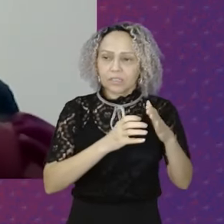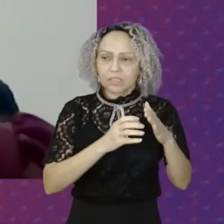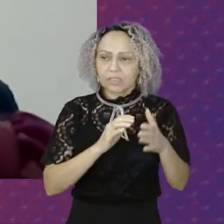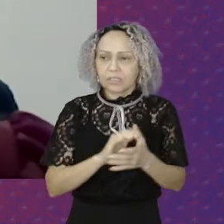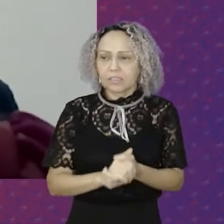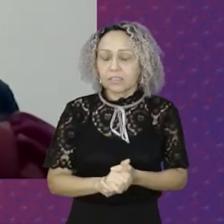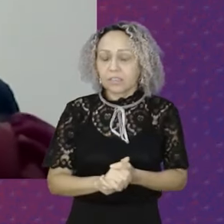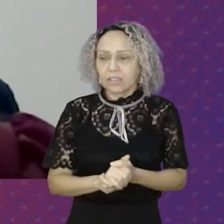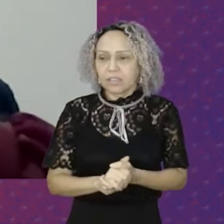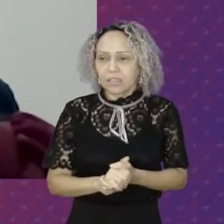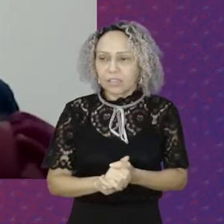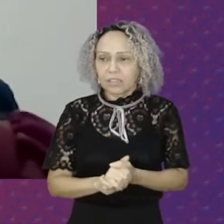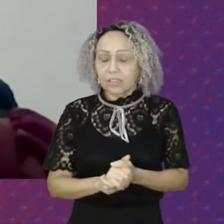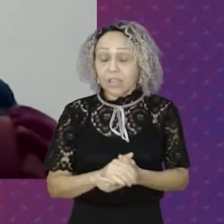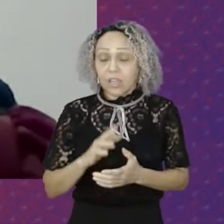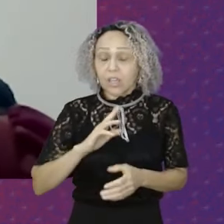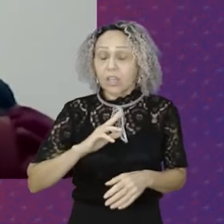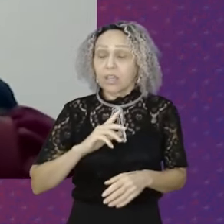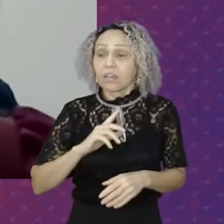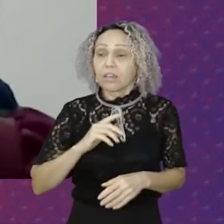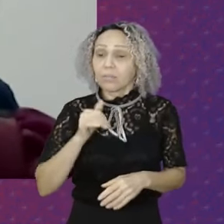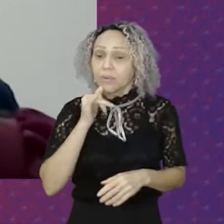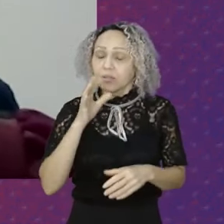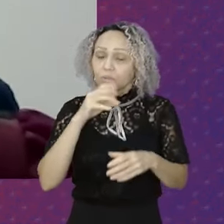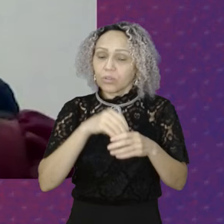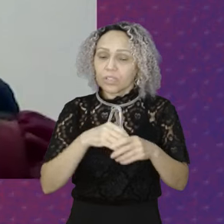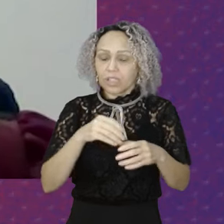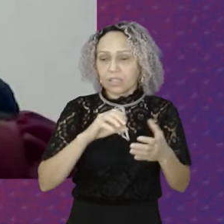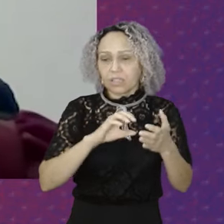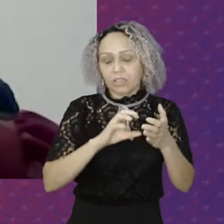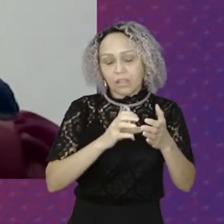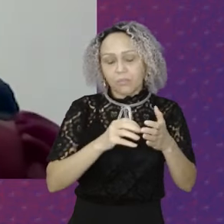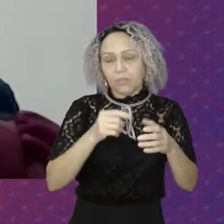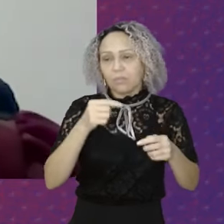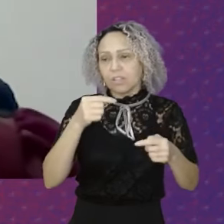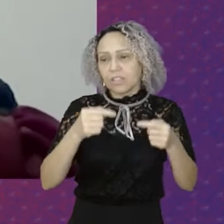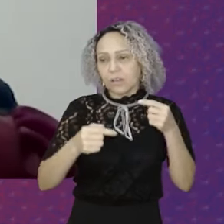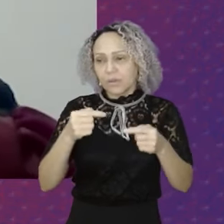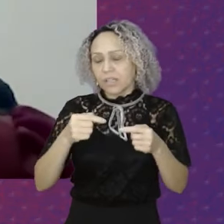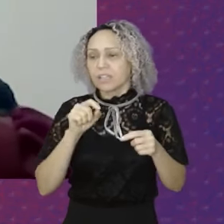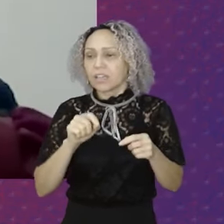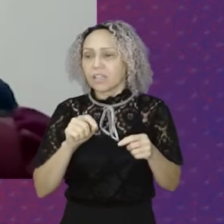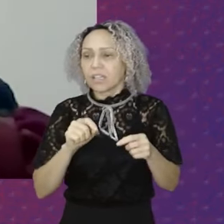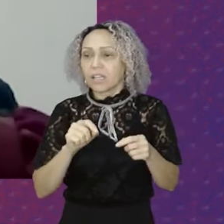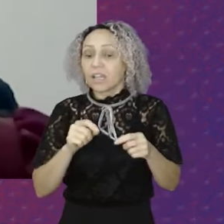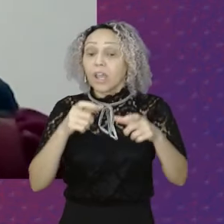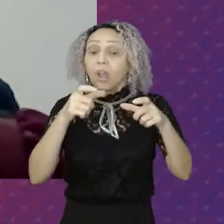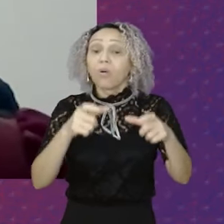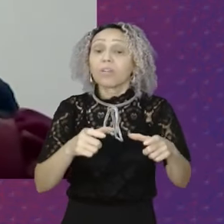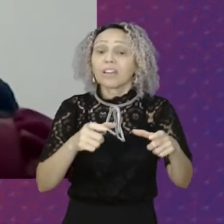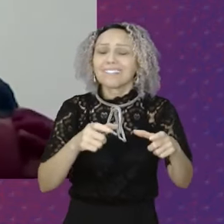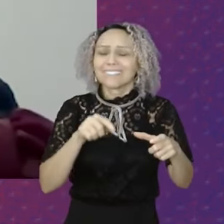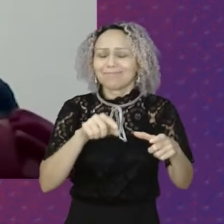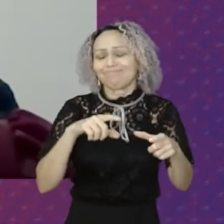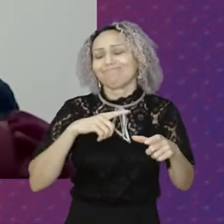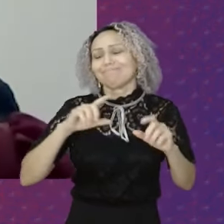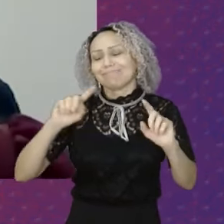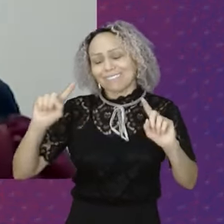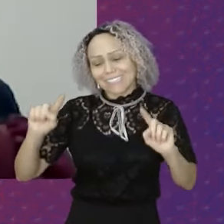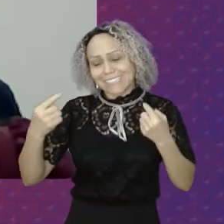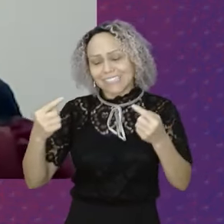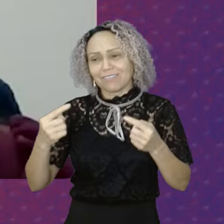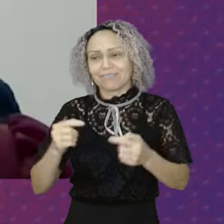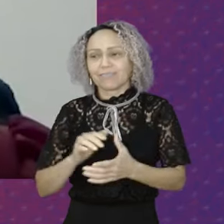vez tem uma mulher A frente do executivo Que ainda seja O lugar onde nós encontramos mais desafios Porque